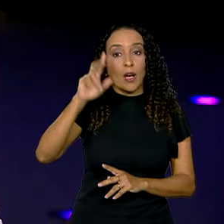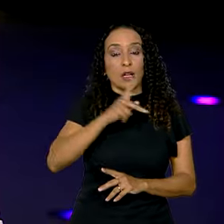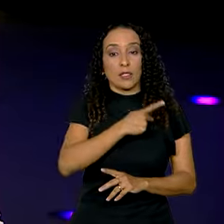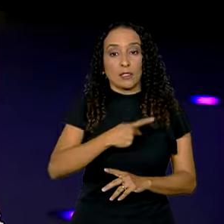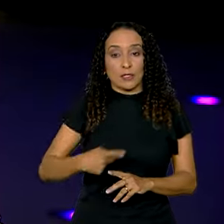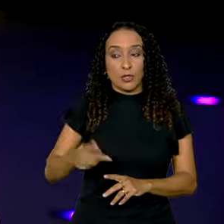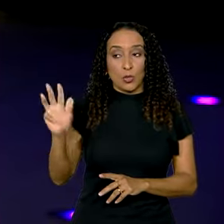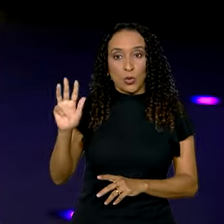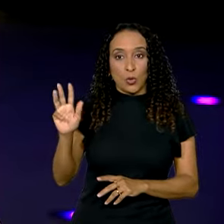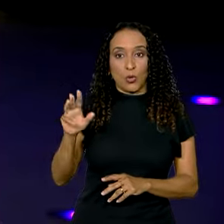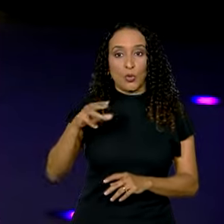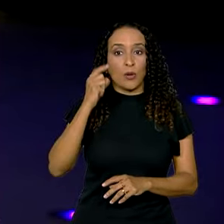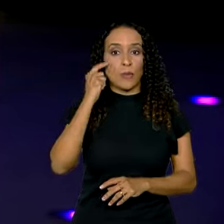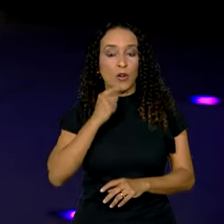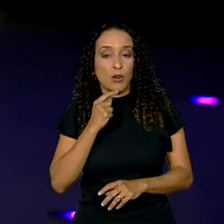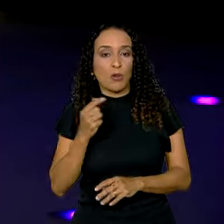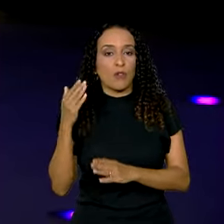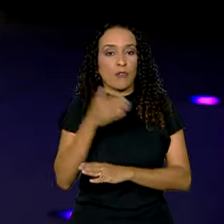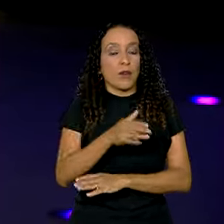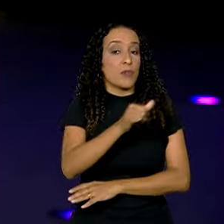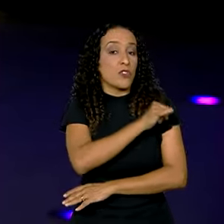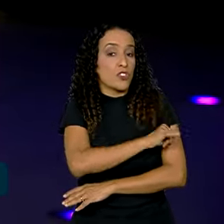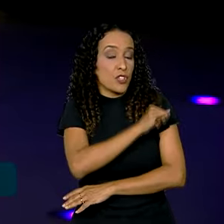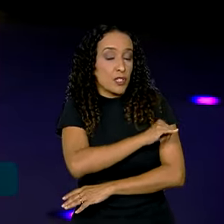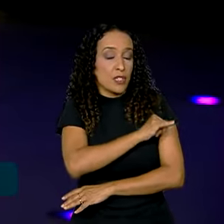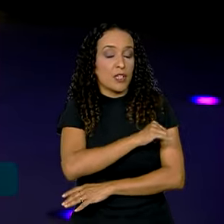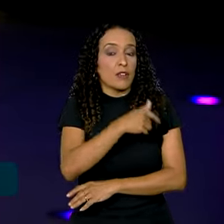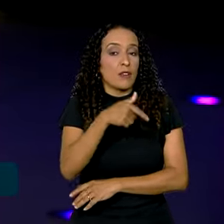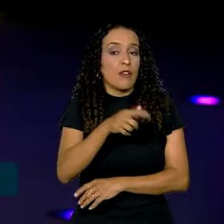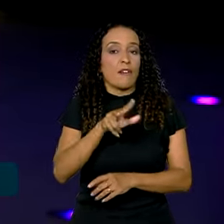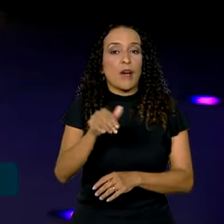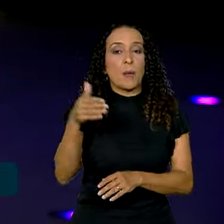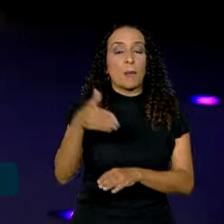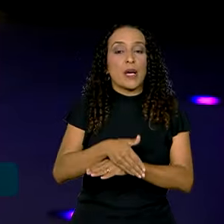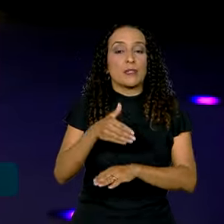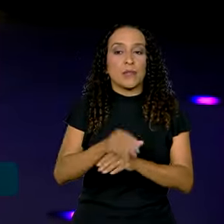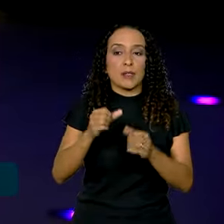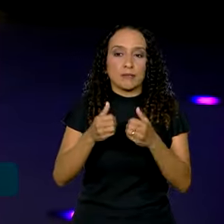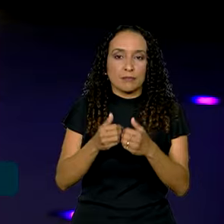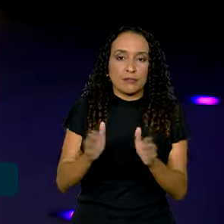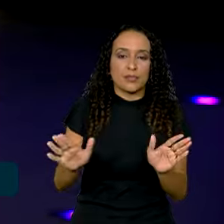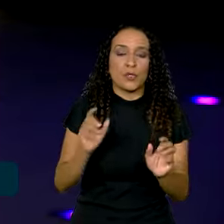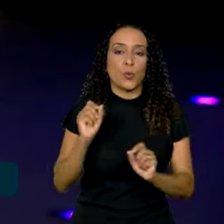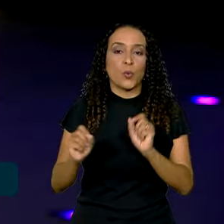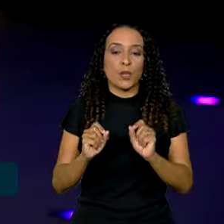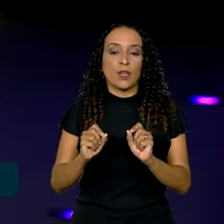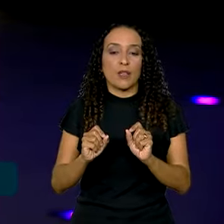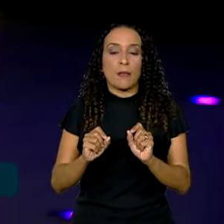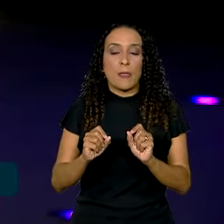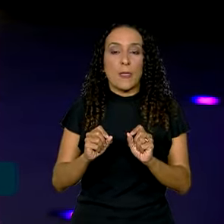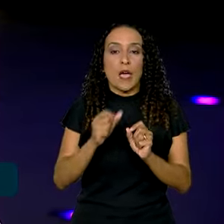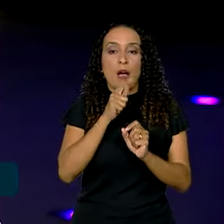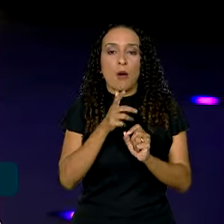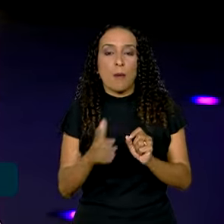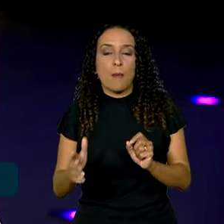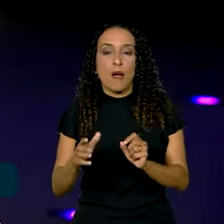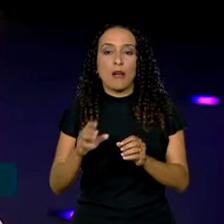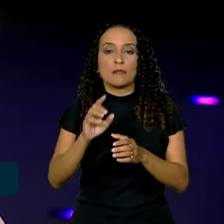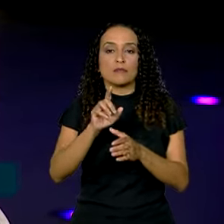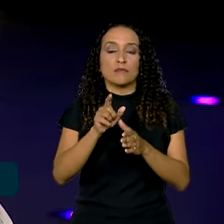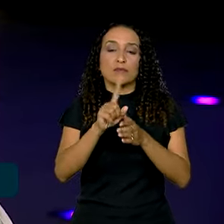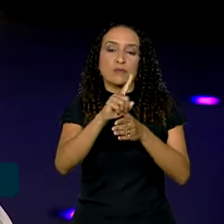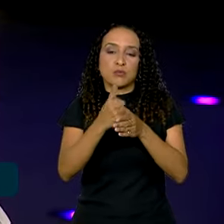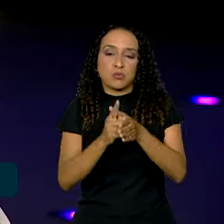Lula e Macron seguem para Itaguaí, no Rio de Janeiro, onde vão participar do lançamento ao mar do terceiro submarino do